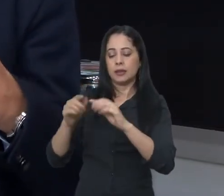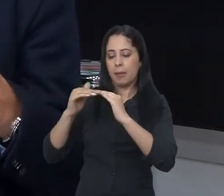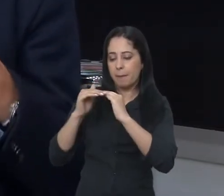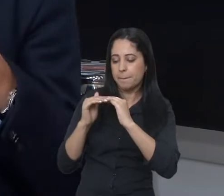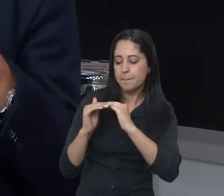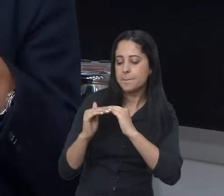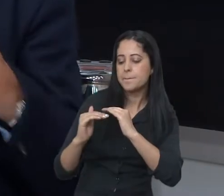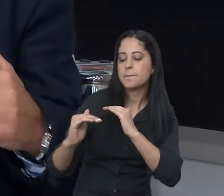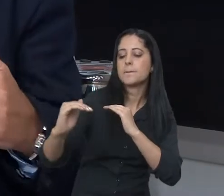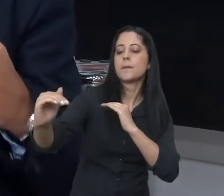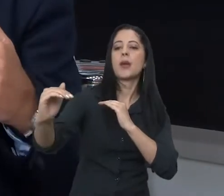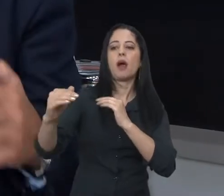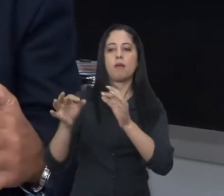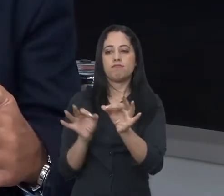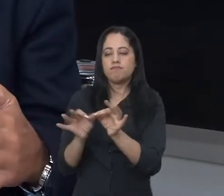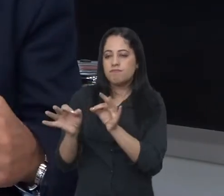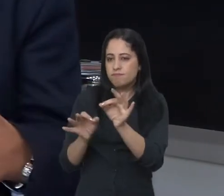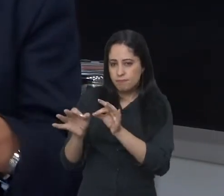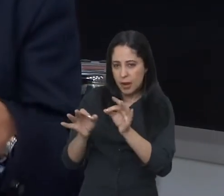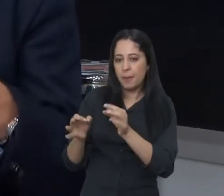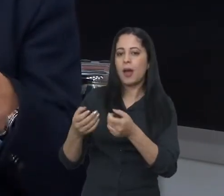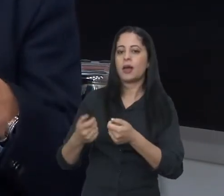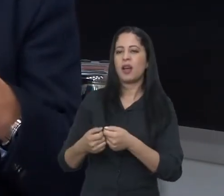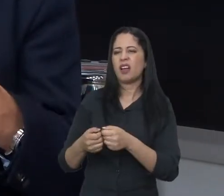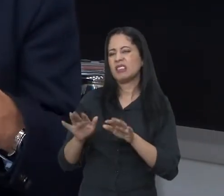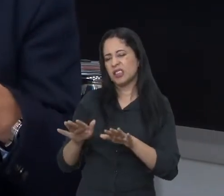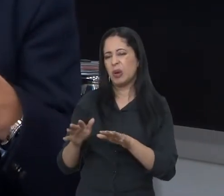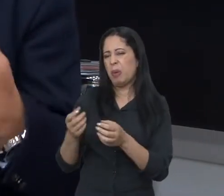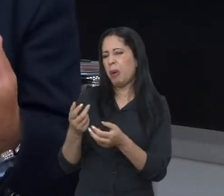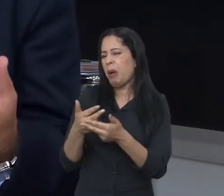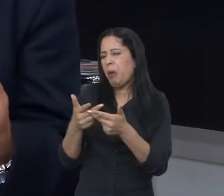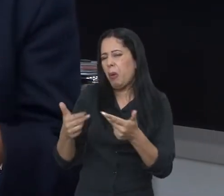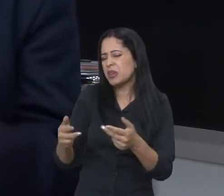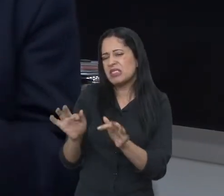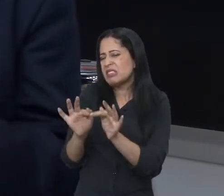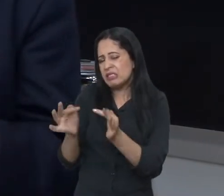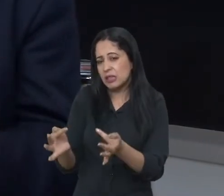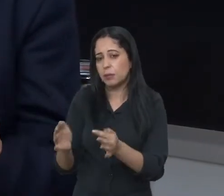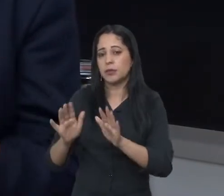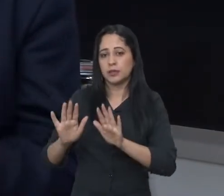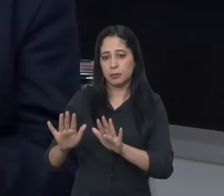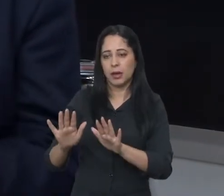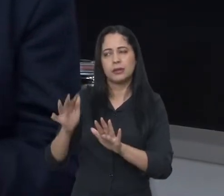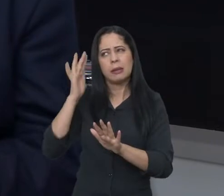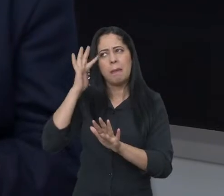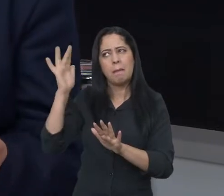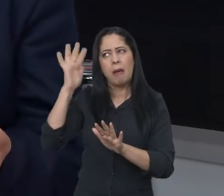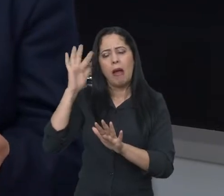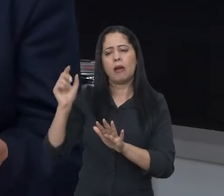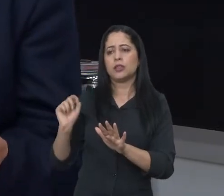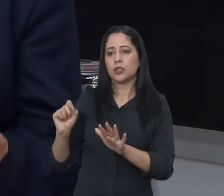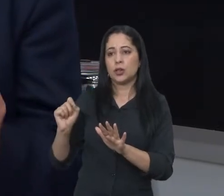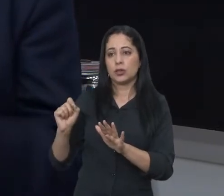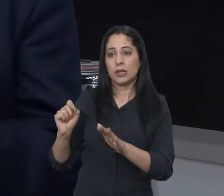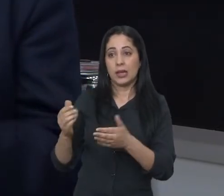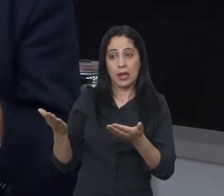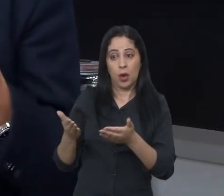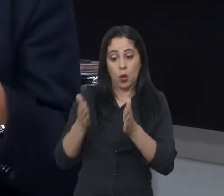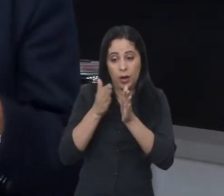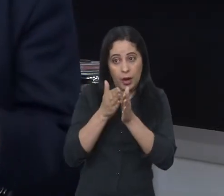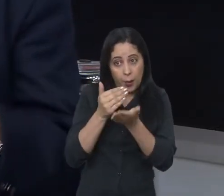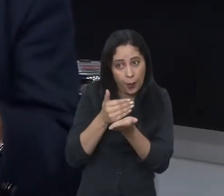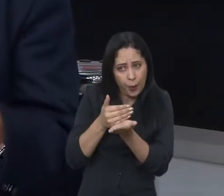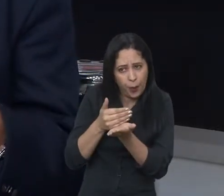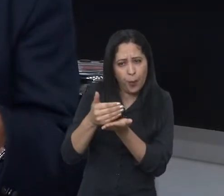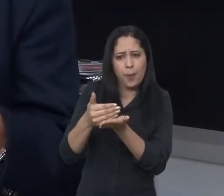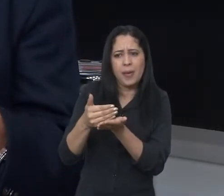Tem alguns reparos no pavimento da pista que foram apontados que precisam de reparos. São pequenas coisas. Então, assim, a gente imagina que